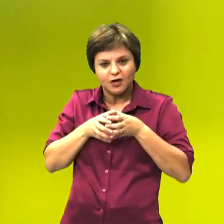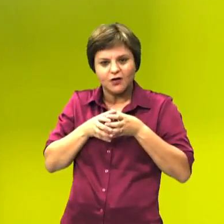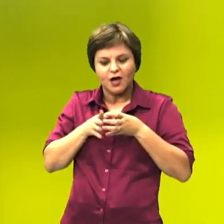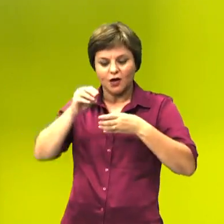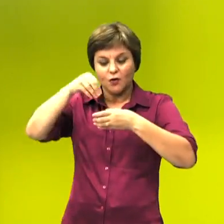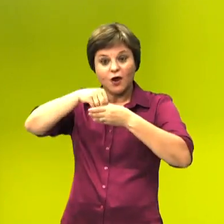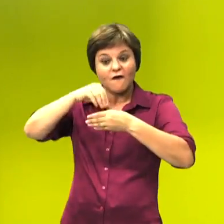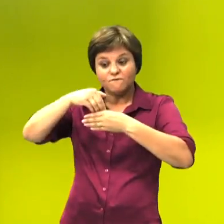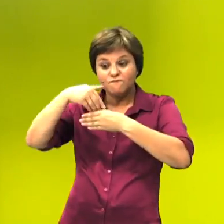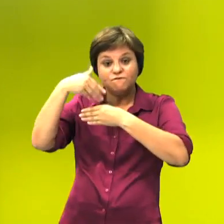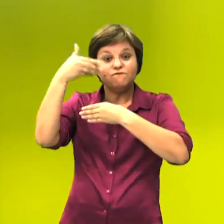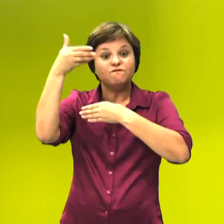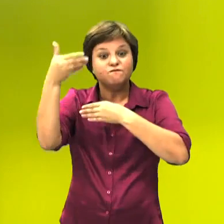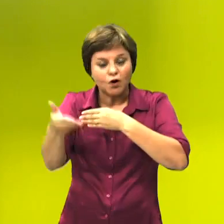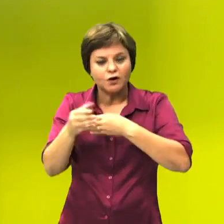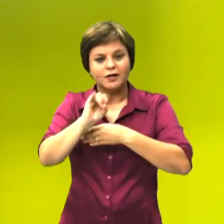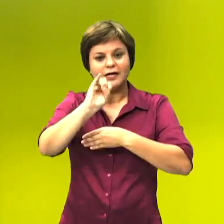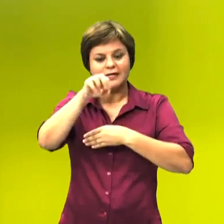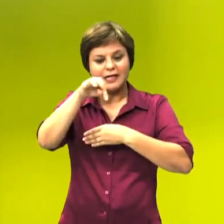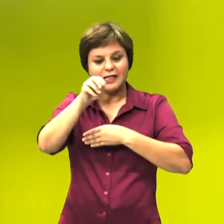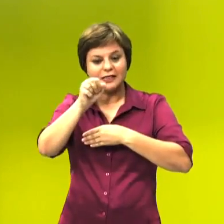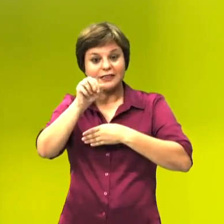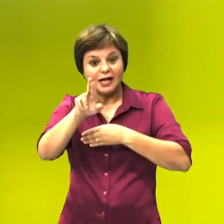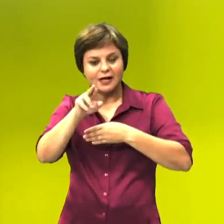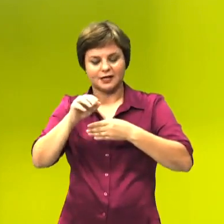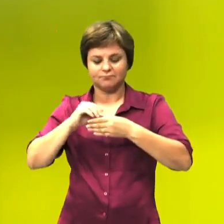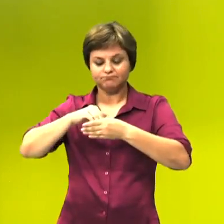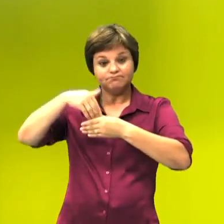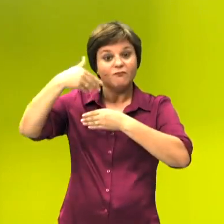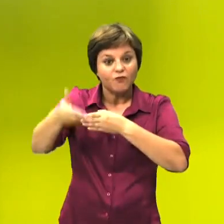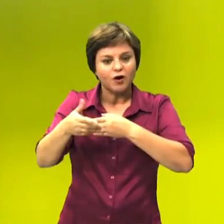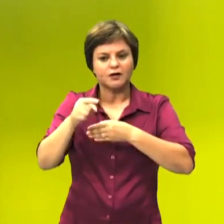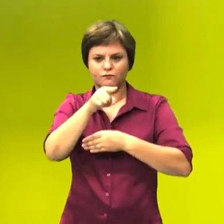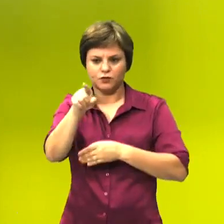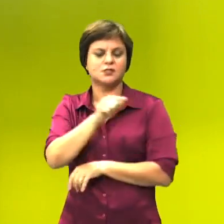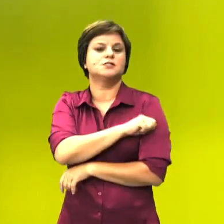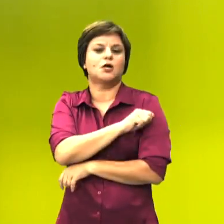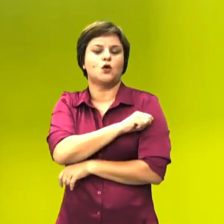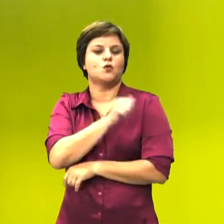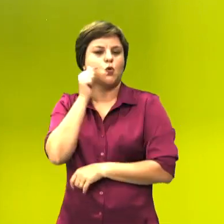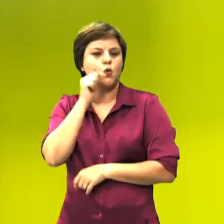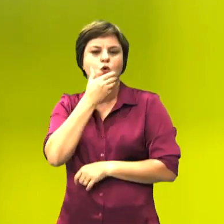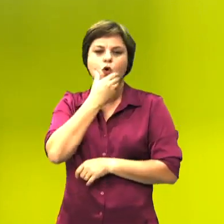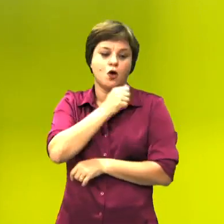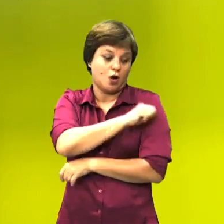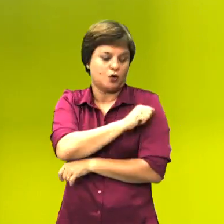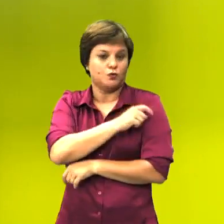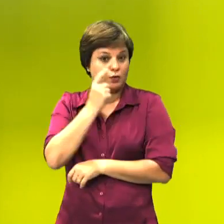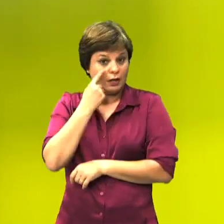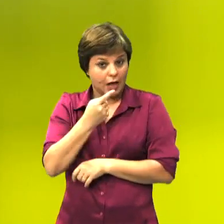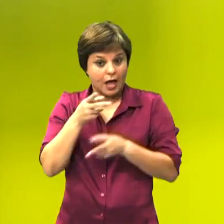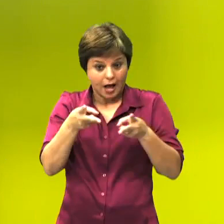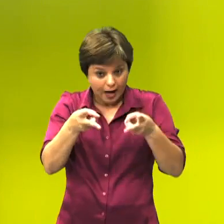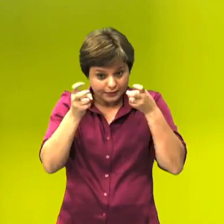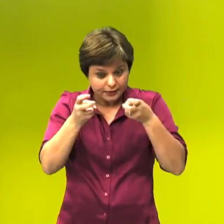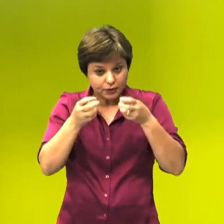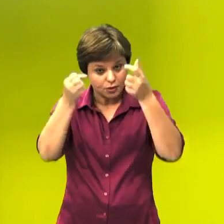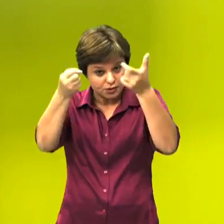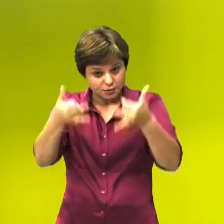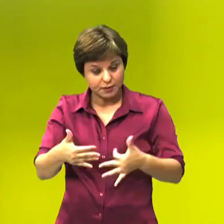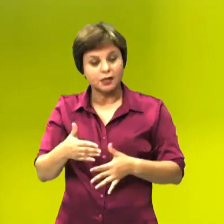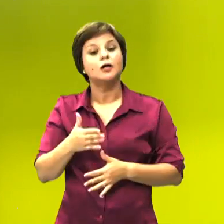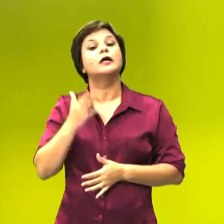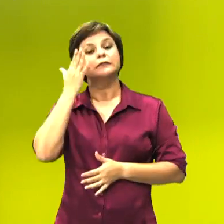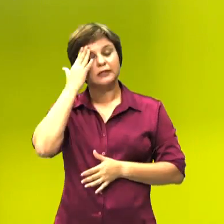competição inter-específica. Você é aluna, você é aluno, que prestou atenção nessa explicação,